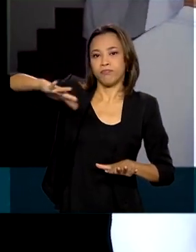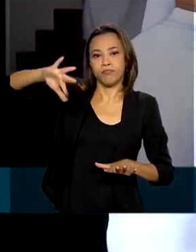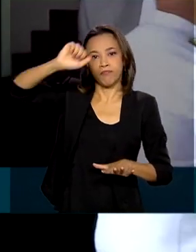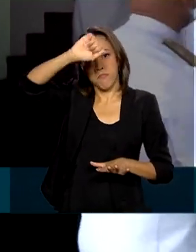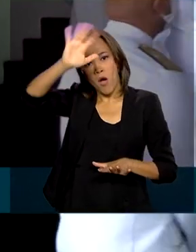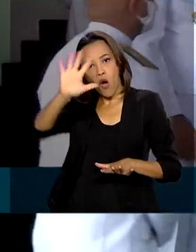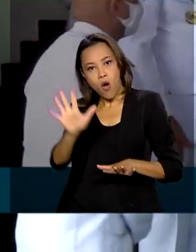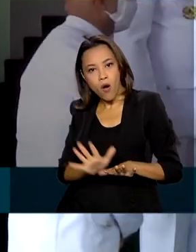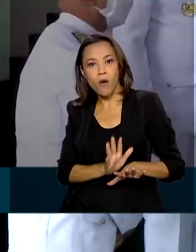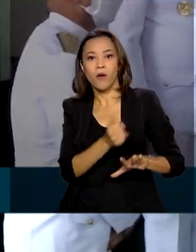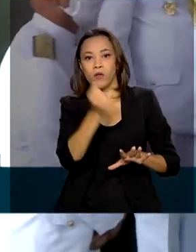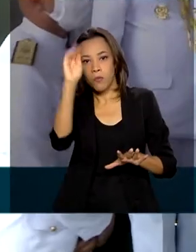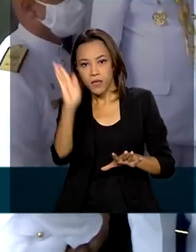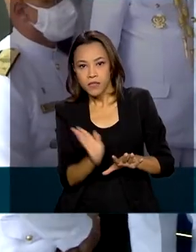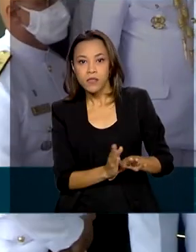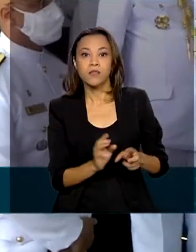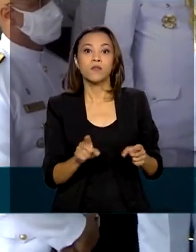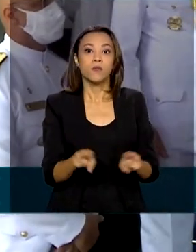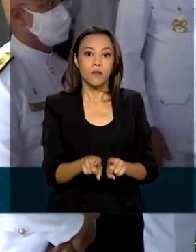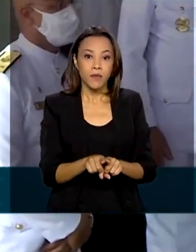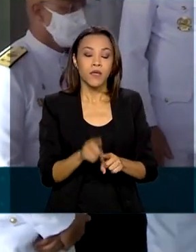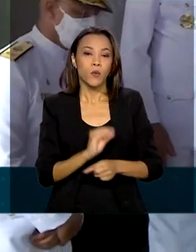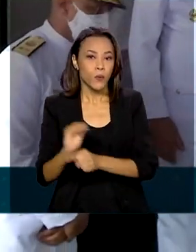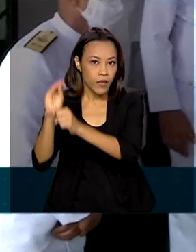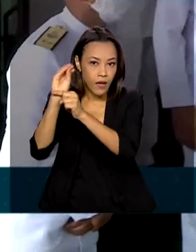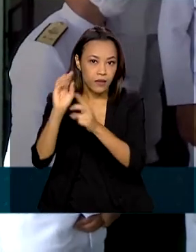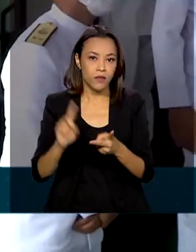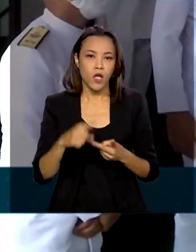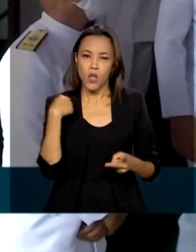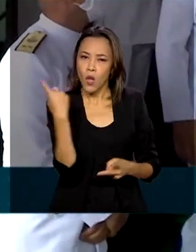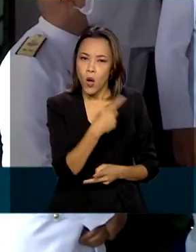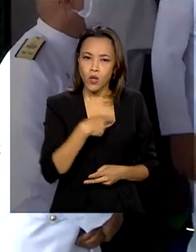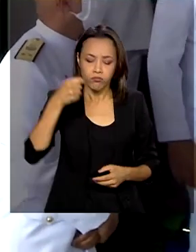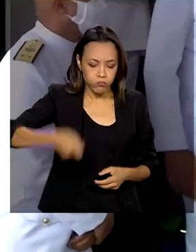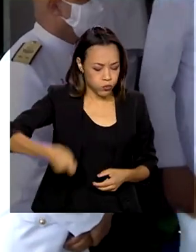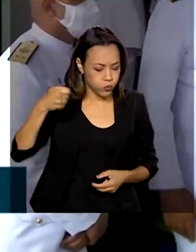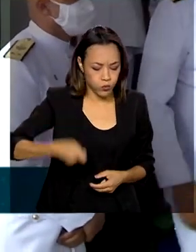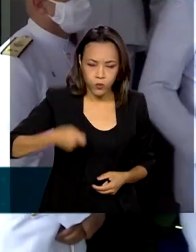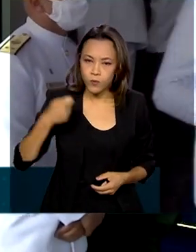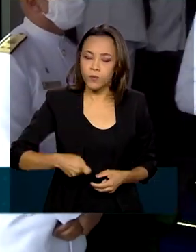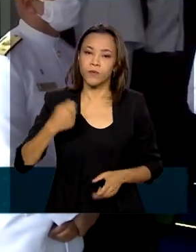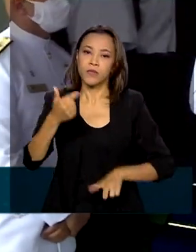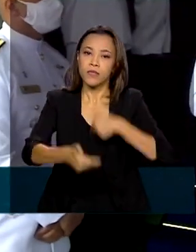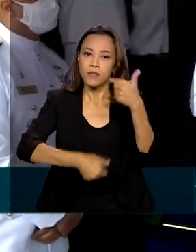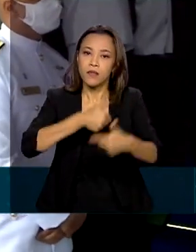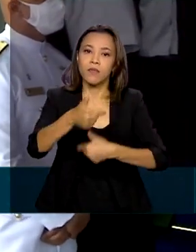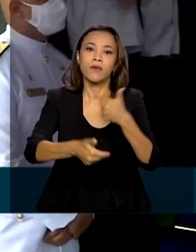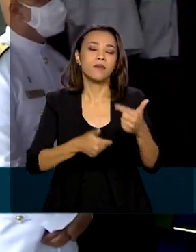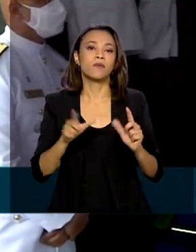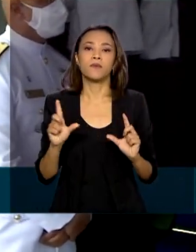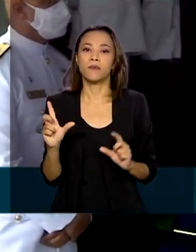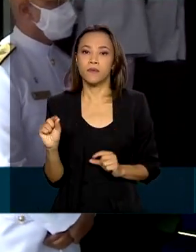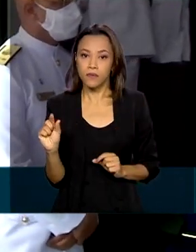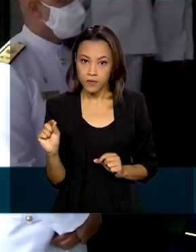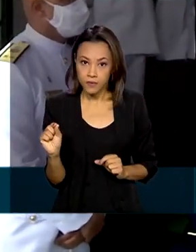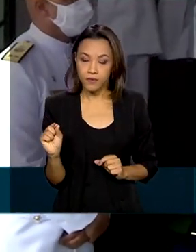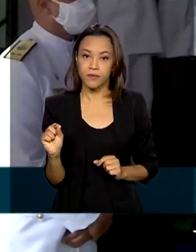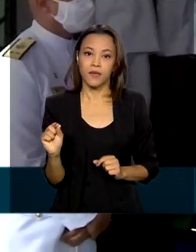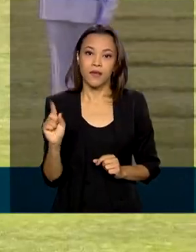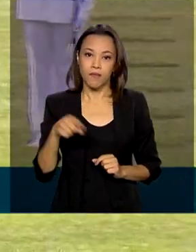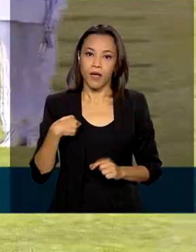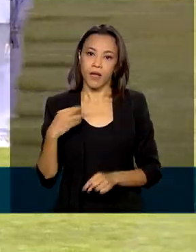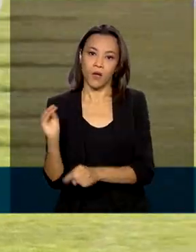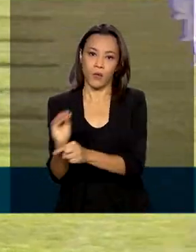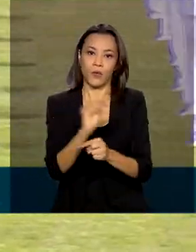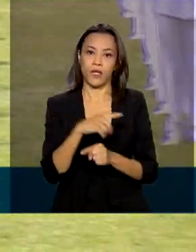60 mil quilômetros de hidrovias, nós estamos diuturnamente, nesse momento, nós estamos atuando em benefício da nossa